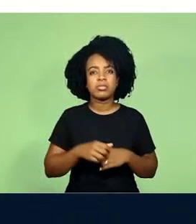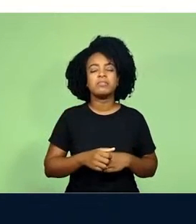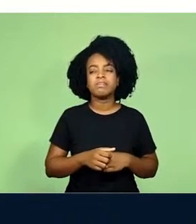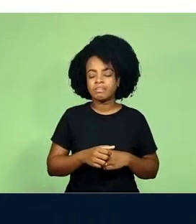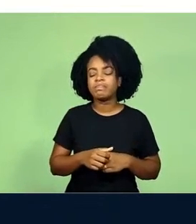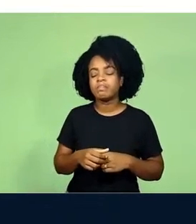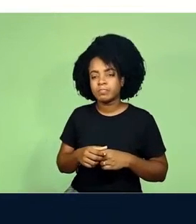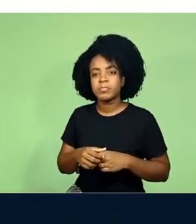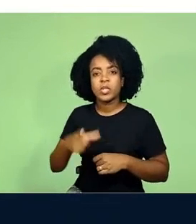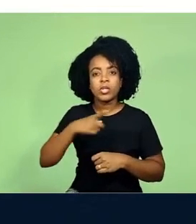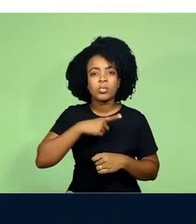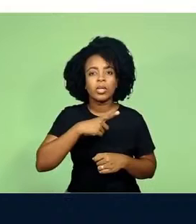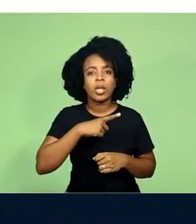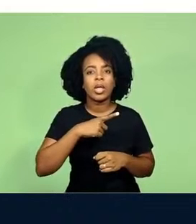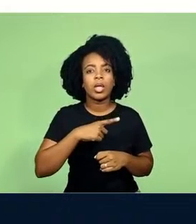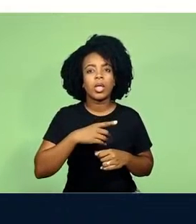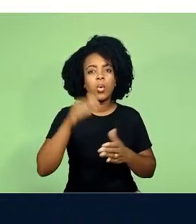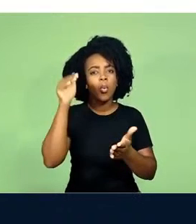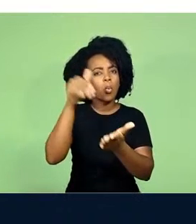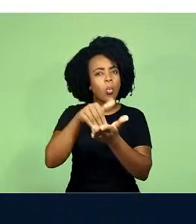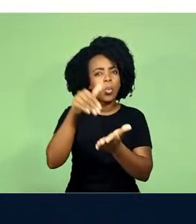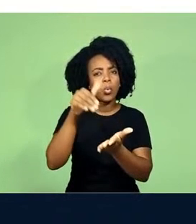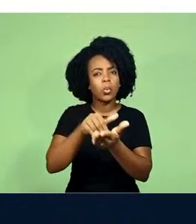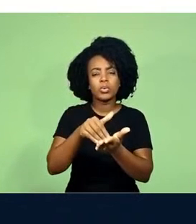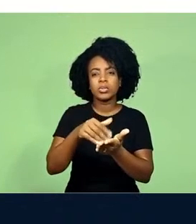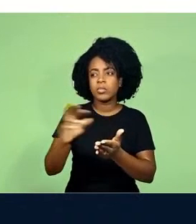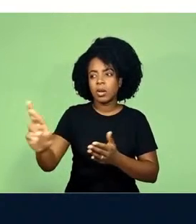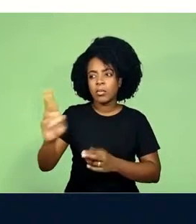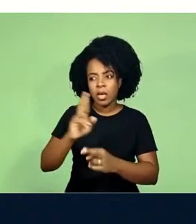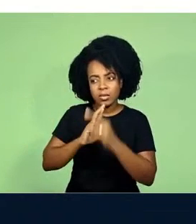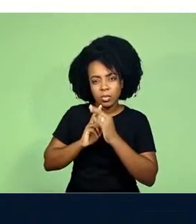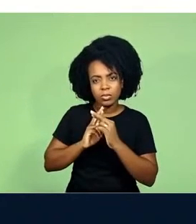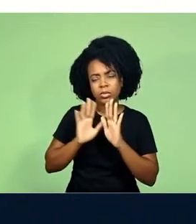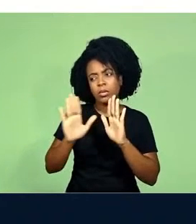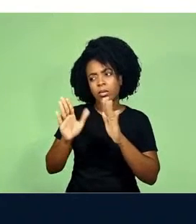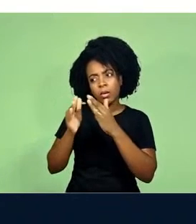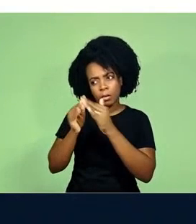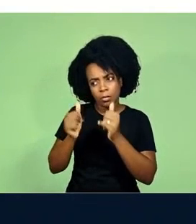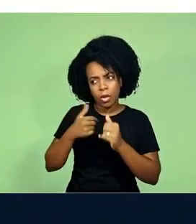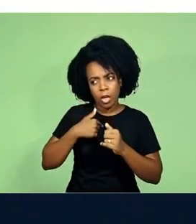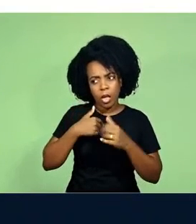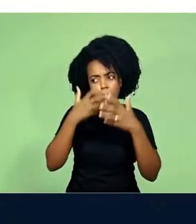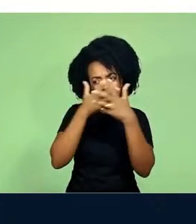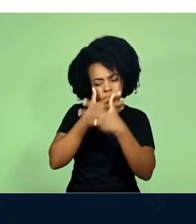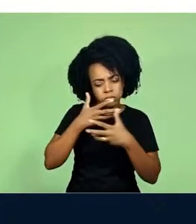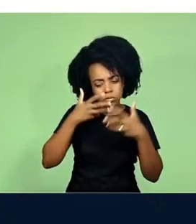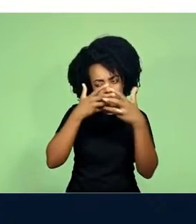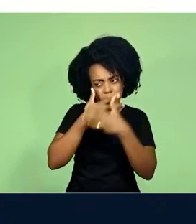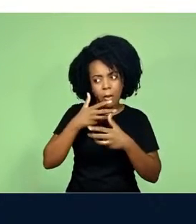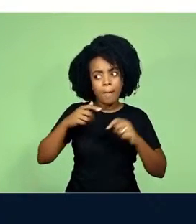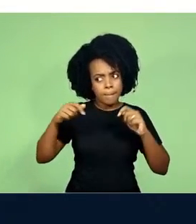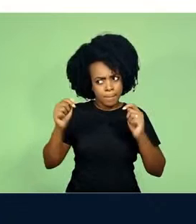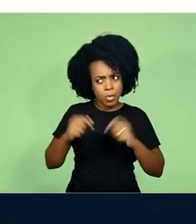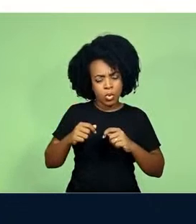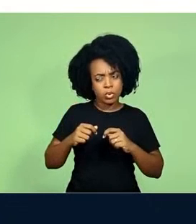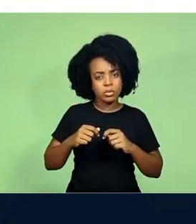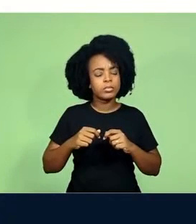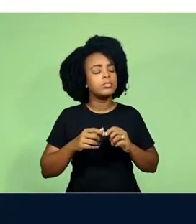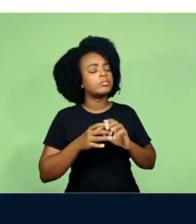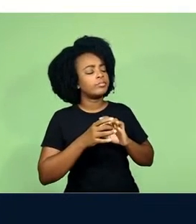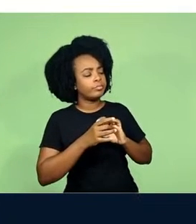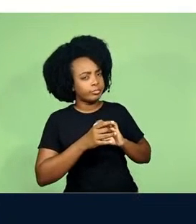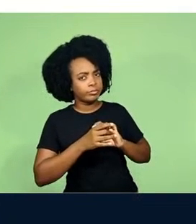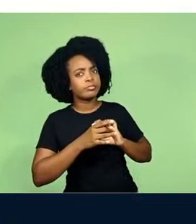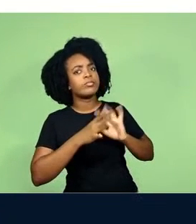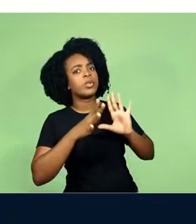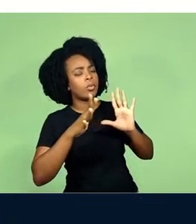último gesto, e o único que o astronauta responde, Raul pede para cantar uma música que seu programador o havia ensinado